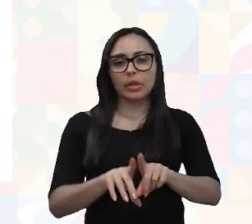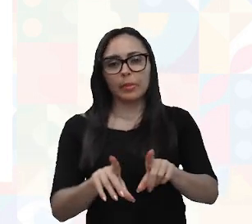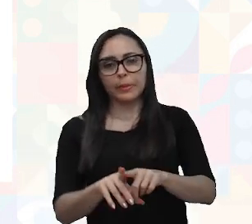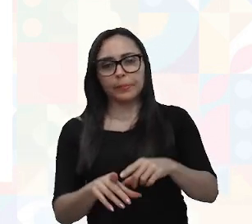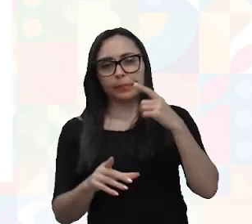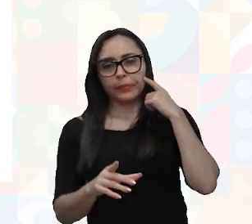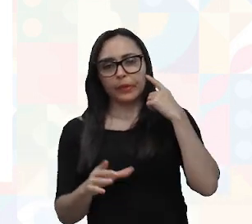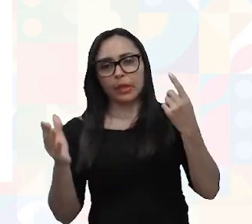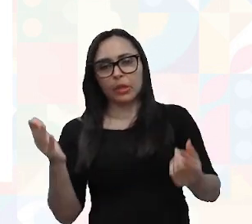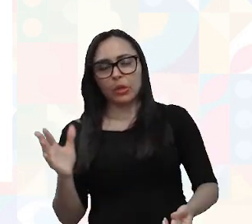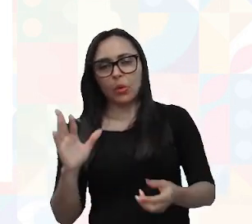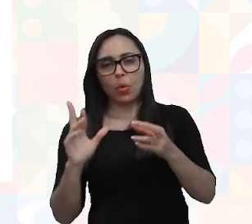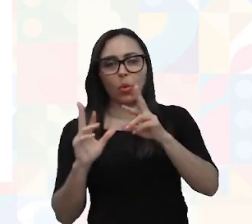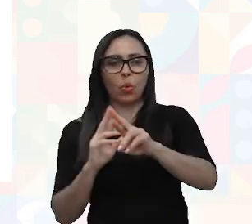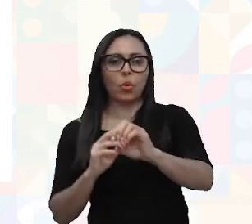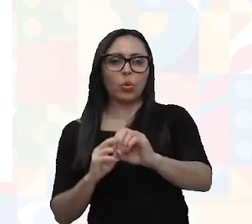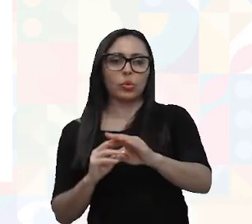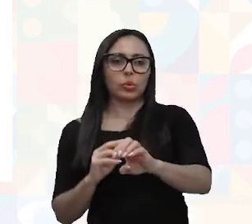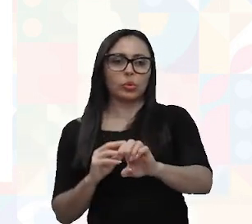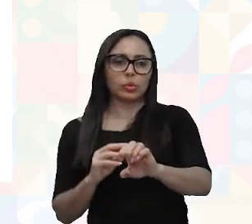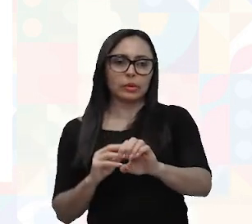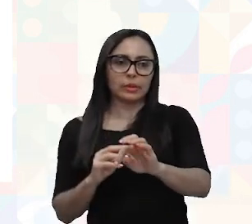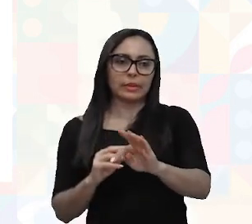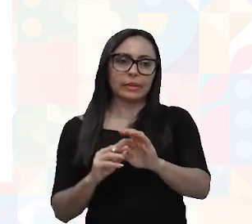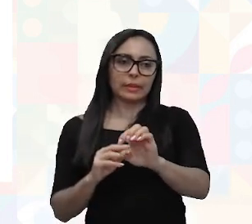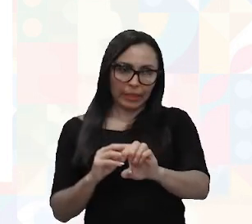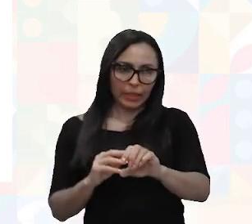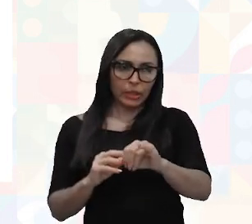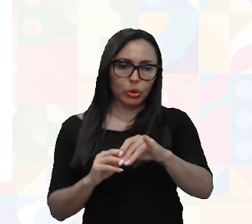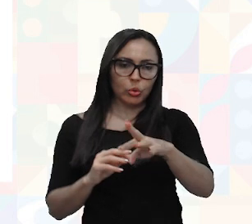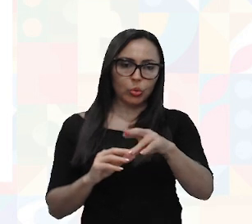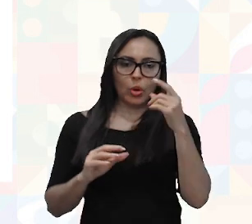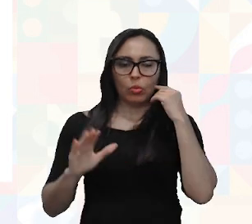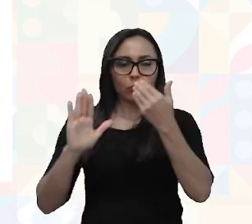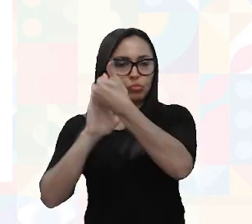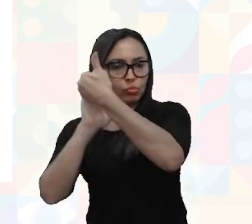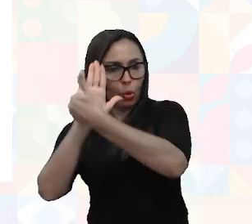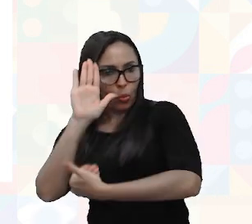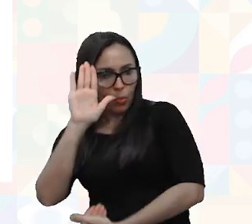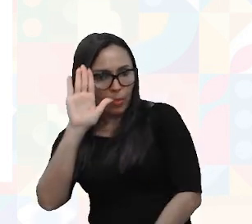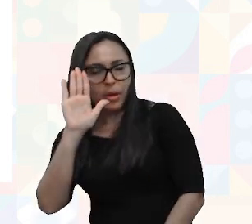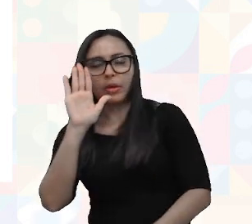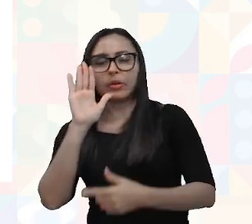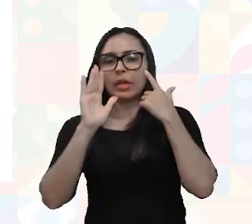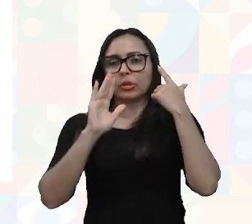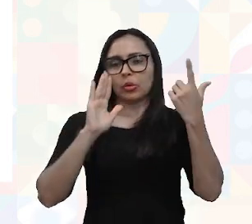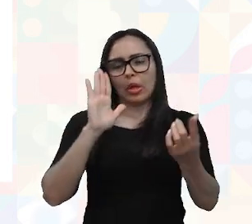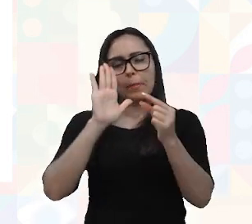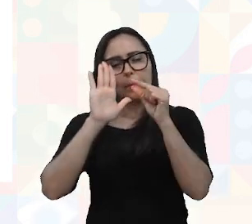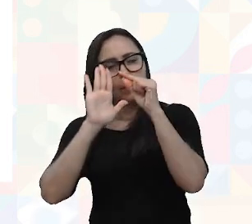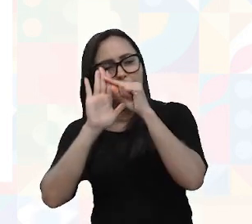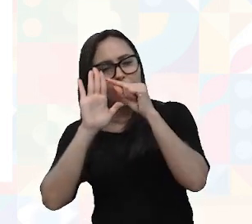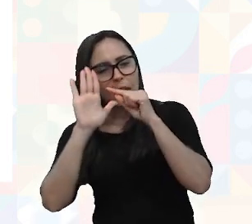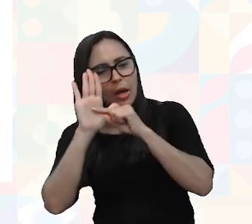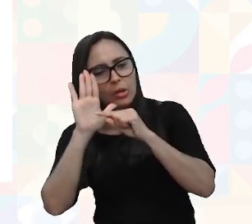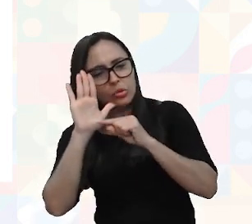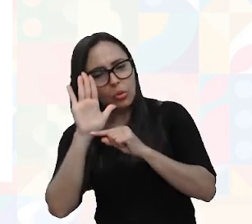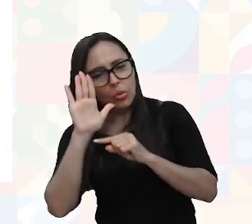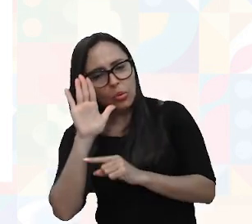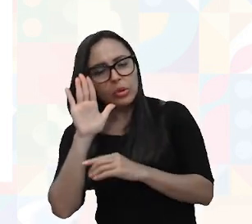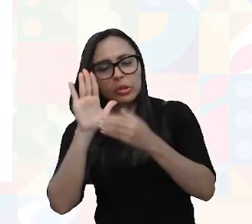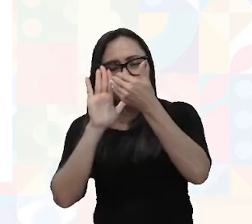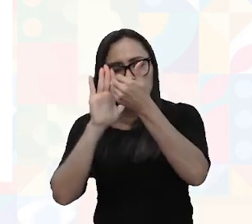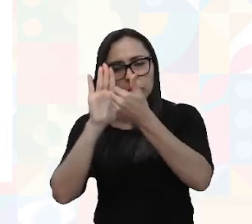roteiro, o que seria o roteiro? O roteiro é um documento, onde está todas as marcações, as indicações